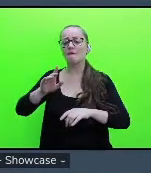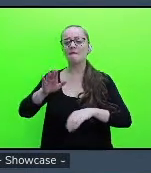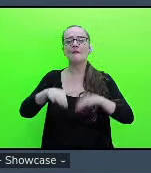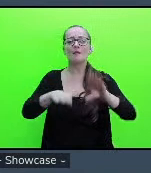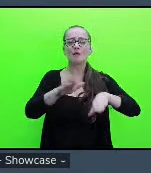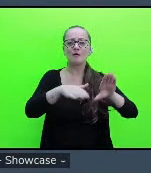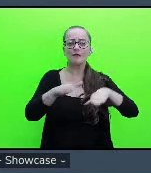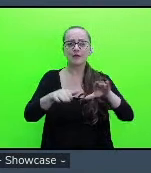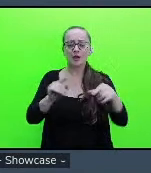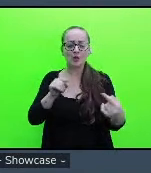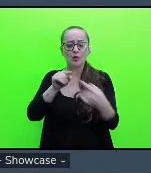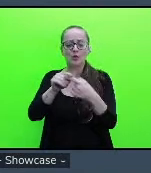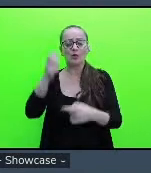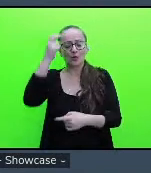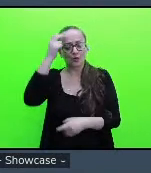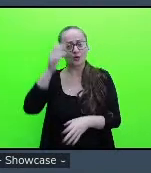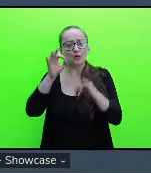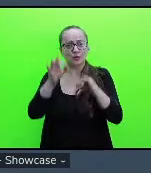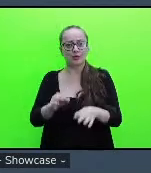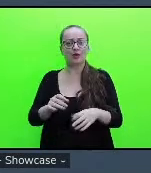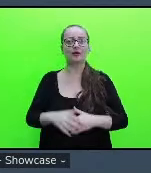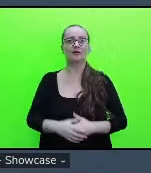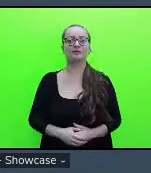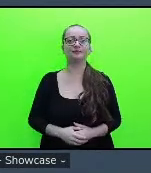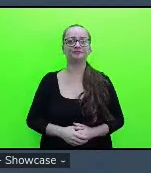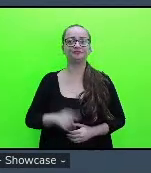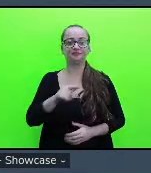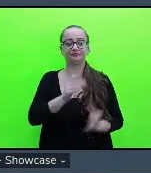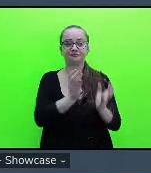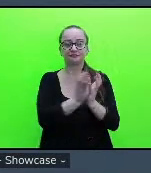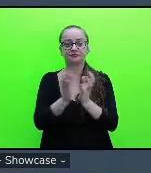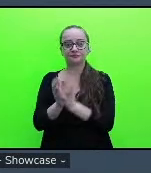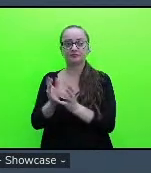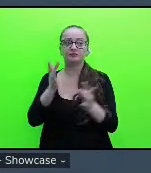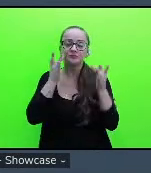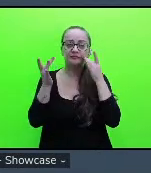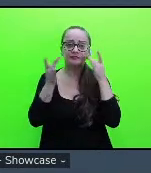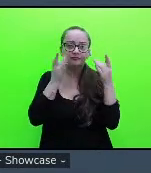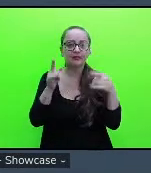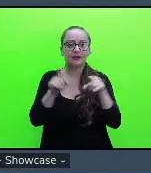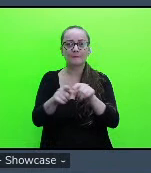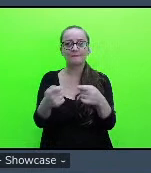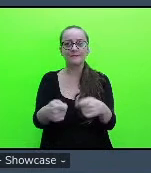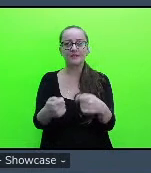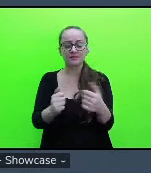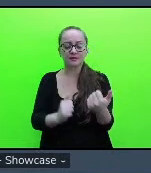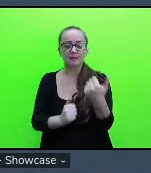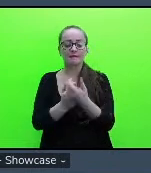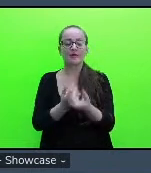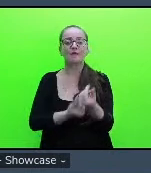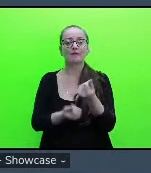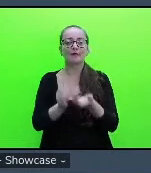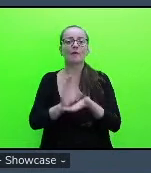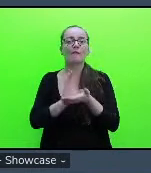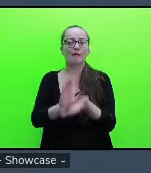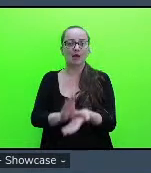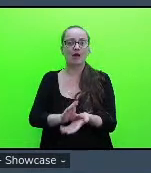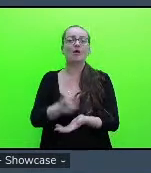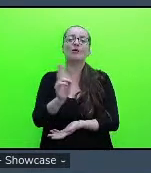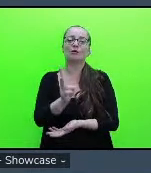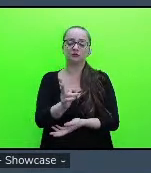acordo com a cultura local e esses grupos de teatro ainda precisam de apoio financeiro para se manter